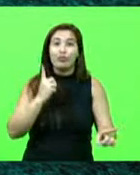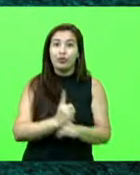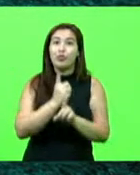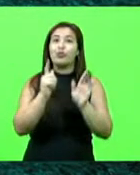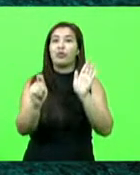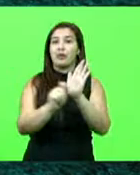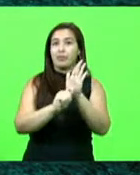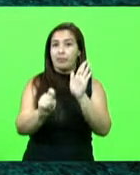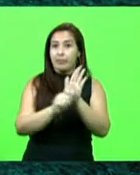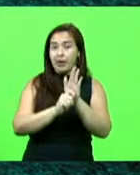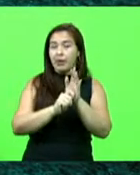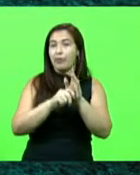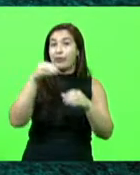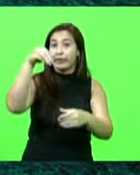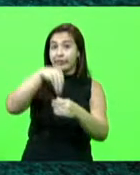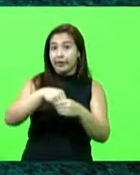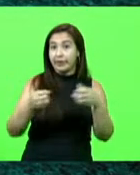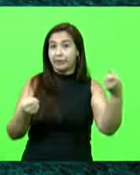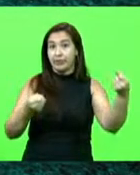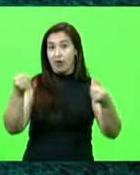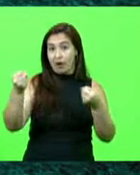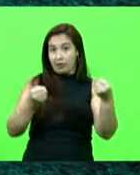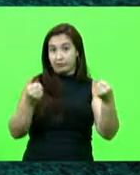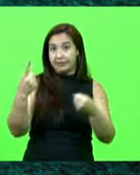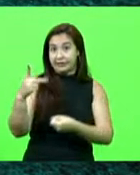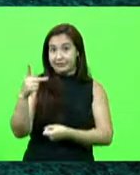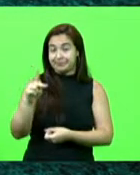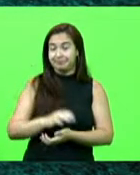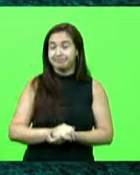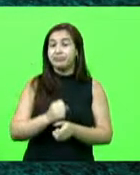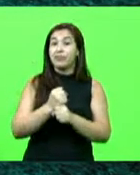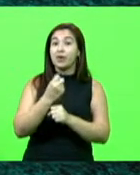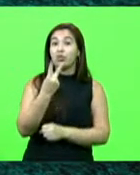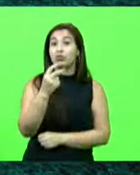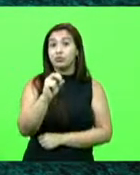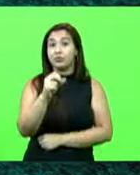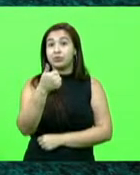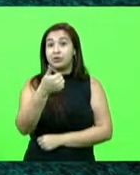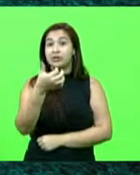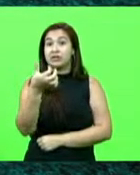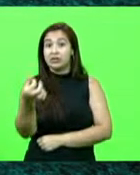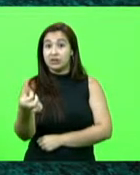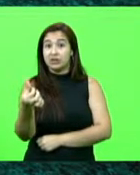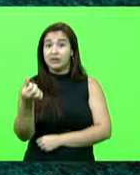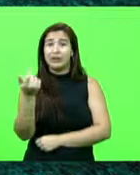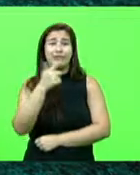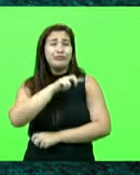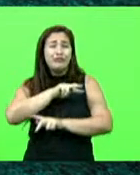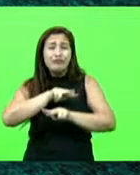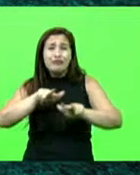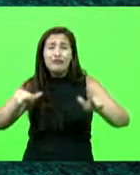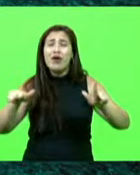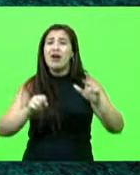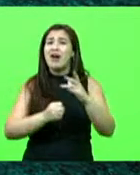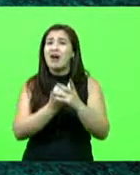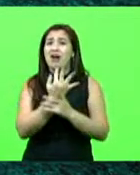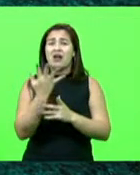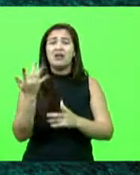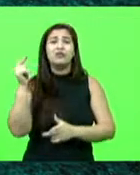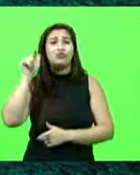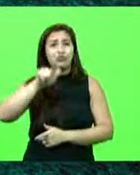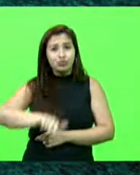maconha dentro do carro do senhor Renato. Em 2016, foi abordado inúmeras vezes. Em 2017, novamente,